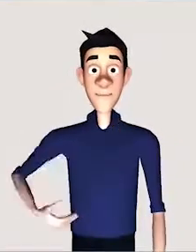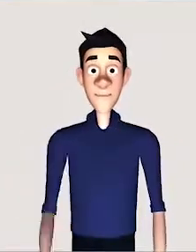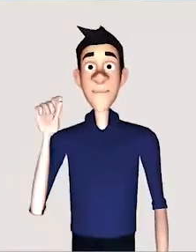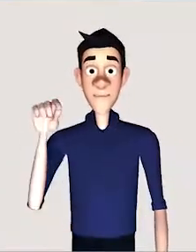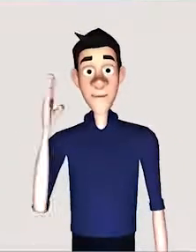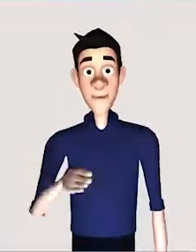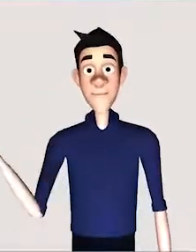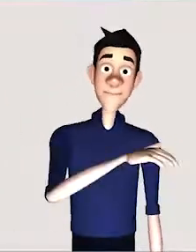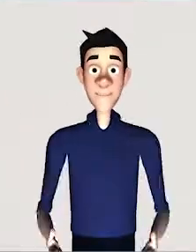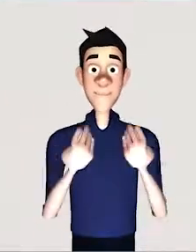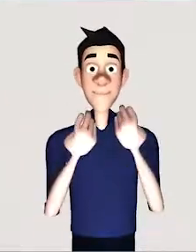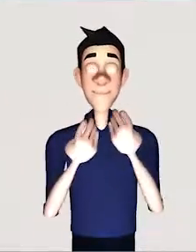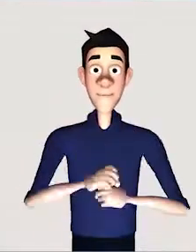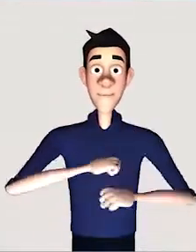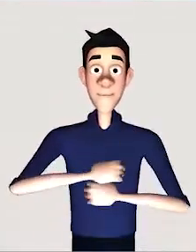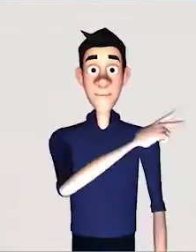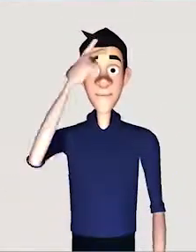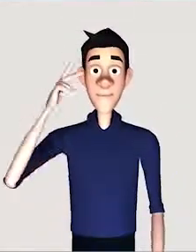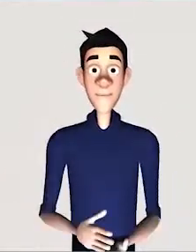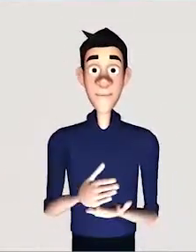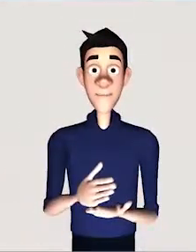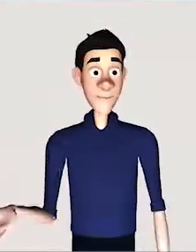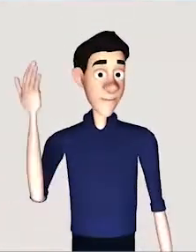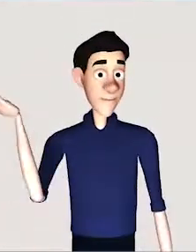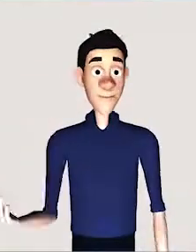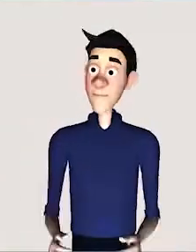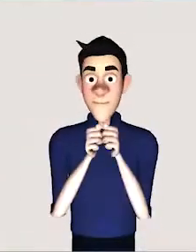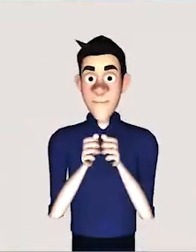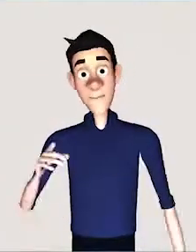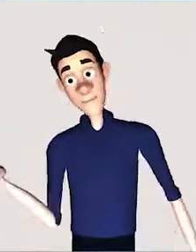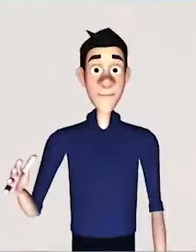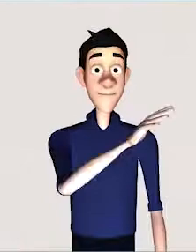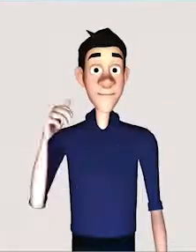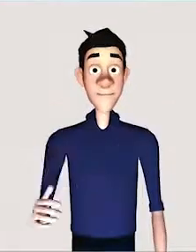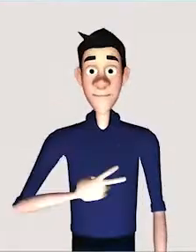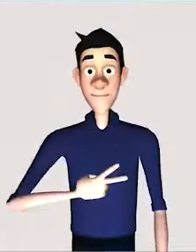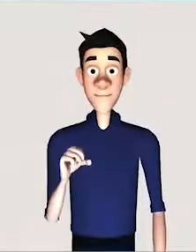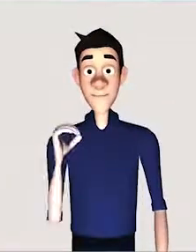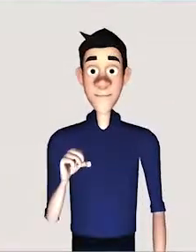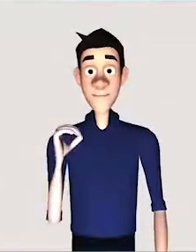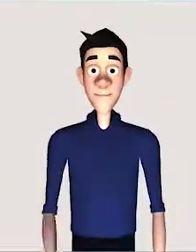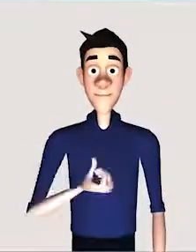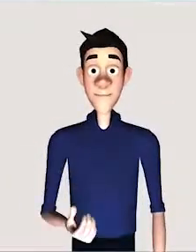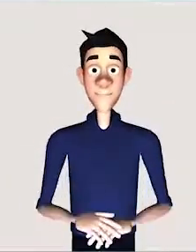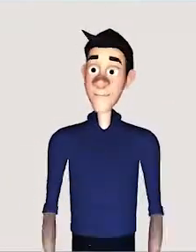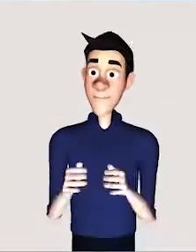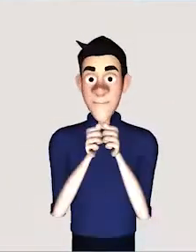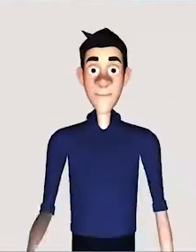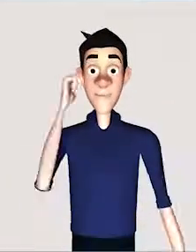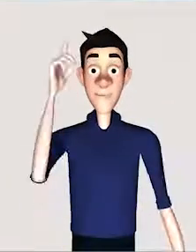A gente começou com essa coleta em 2006, com a criação do Cadastro Nacional dos Museus,